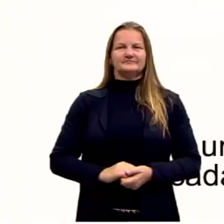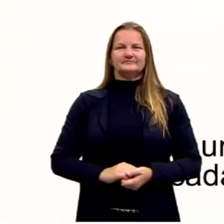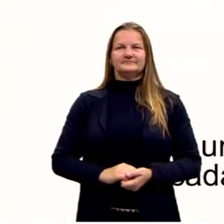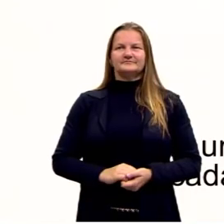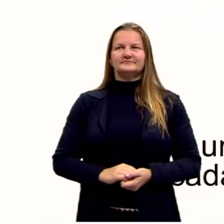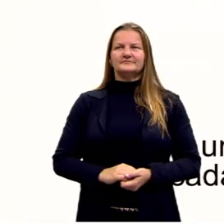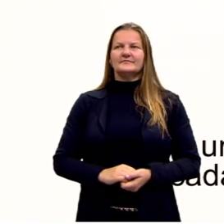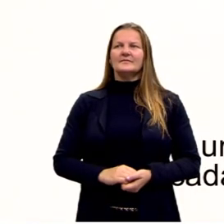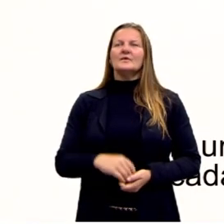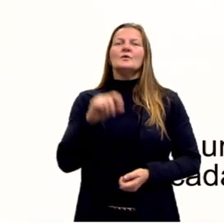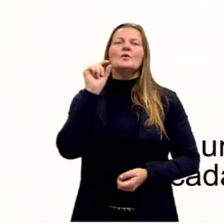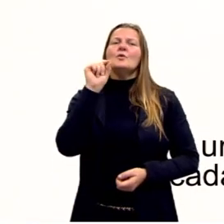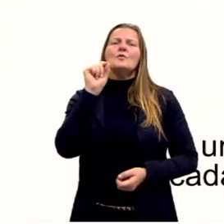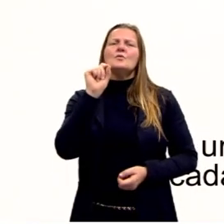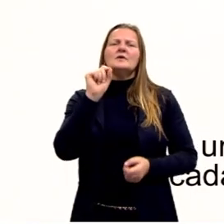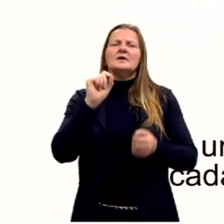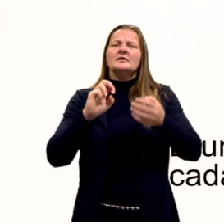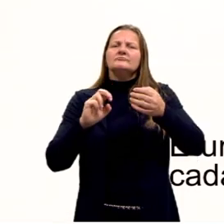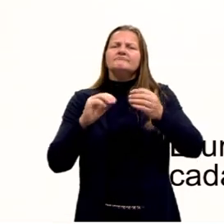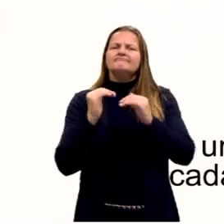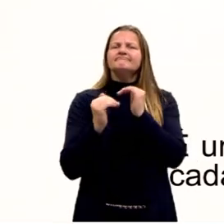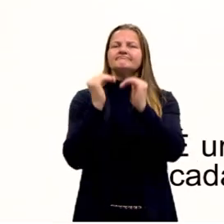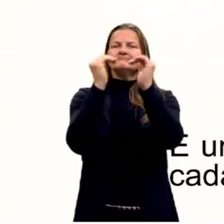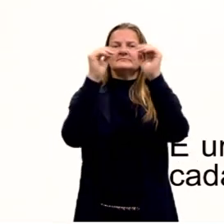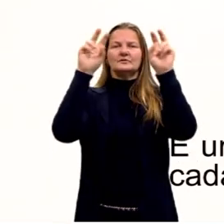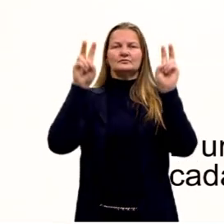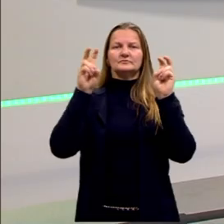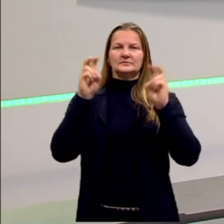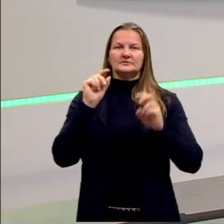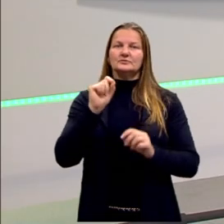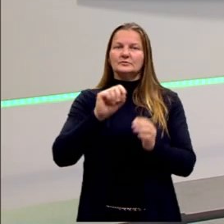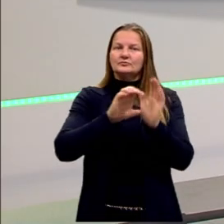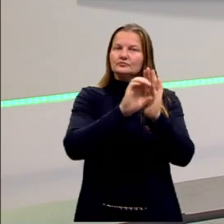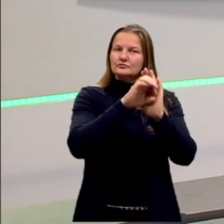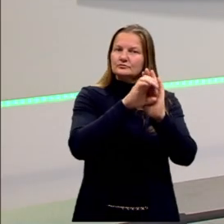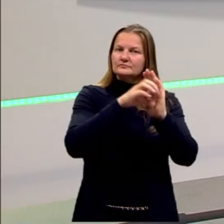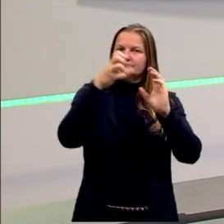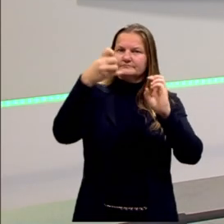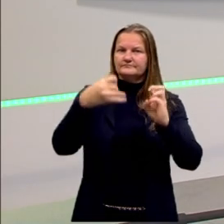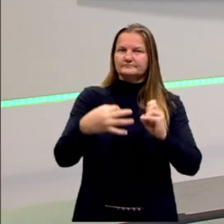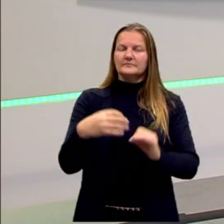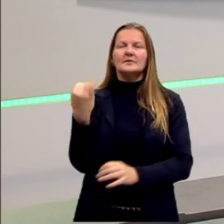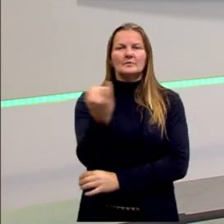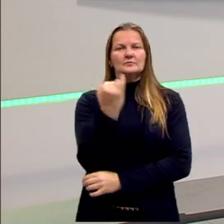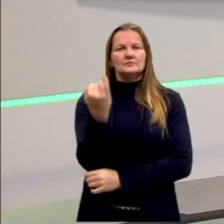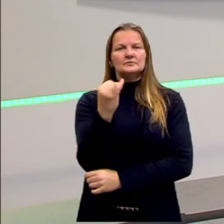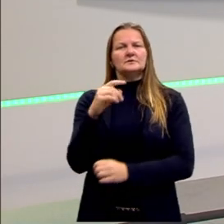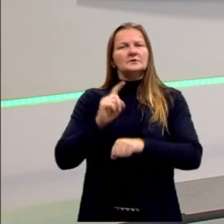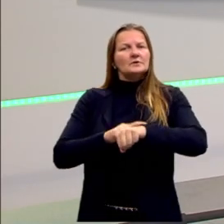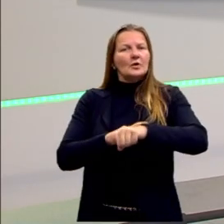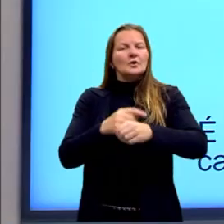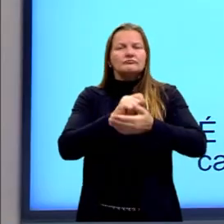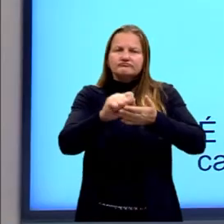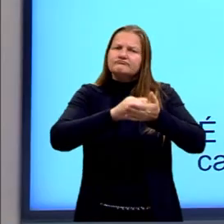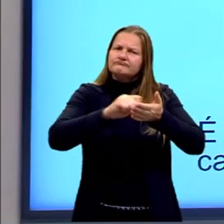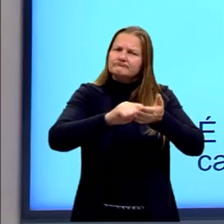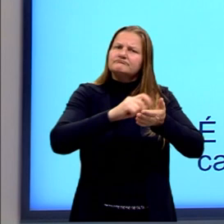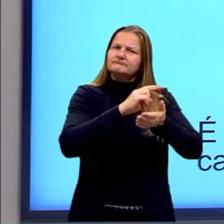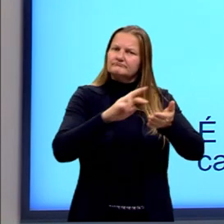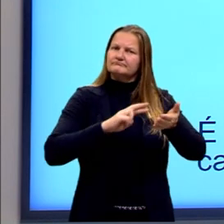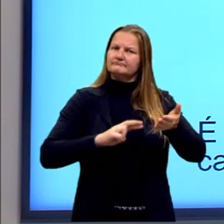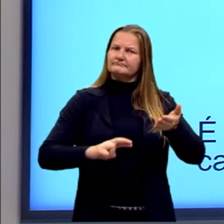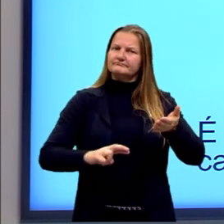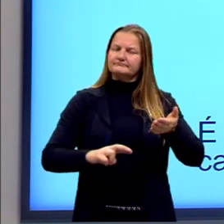O que é progressão temática? A progressão temática é extremamente importante na hora de redigir uma redação,